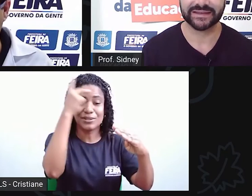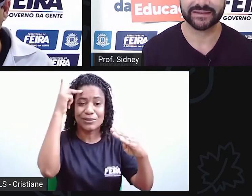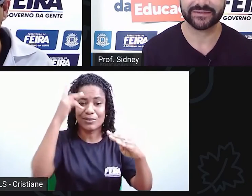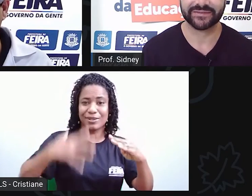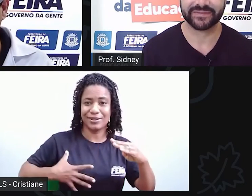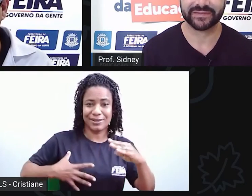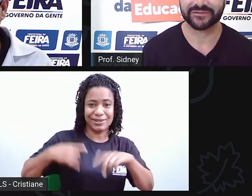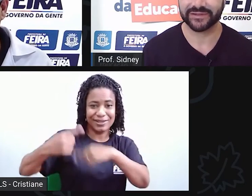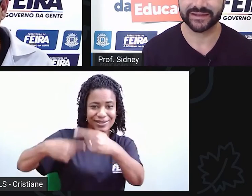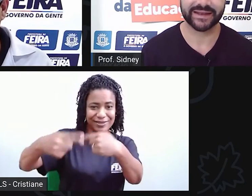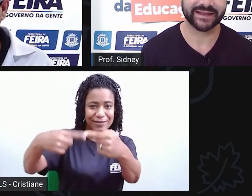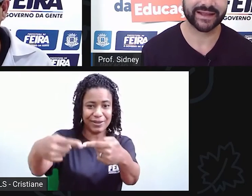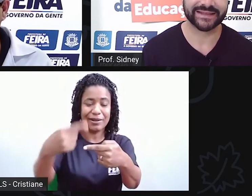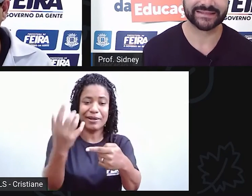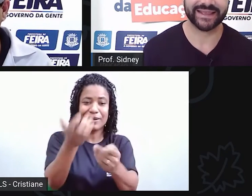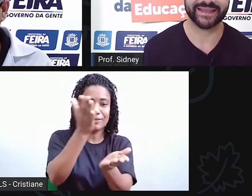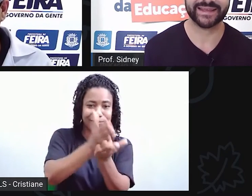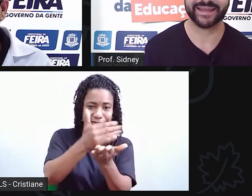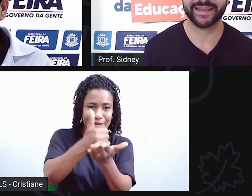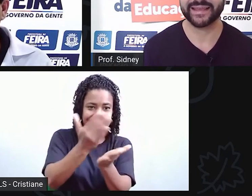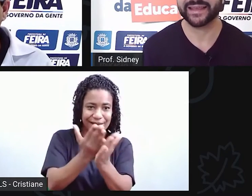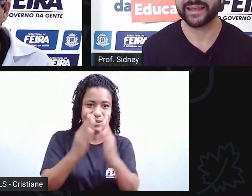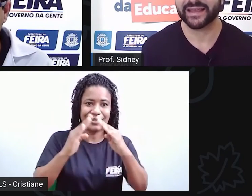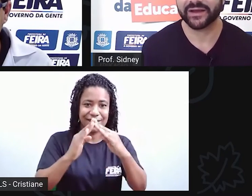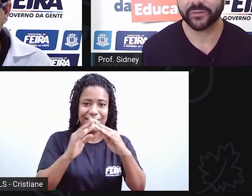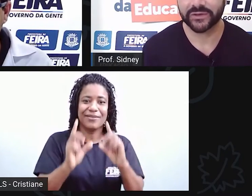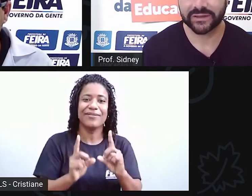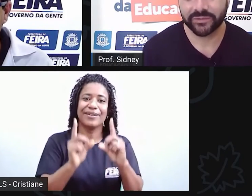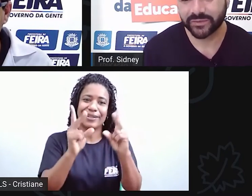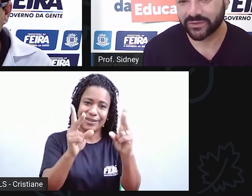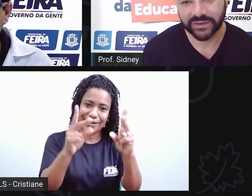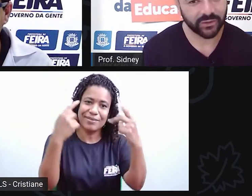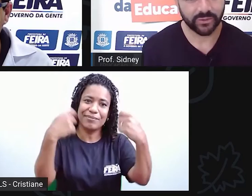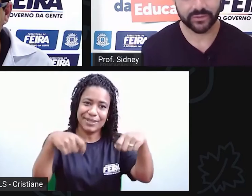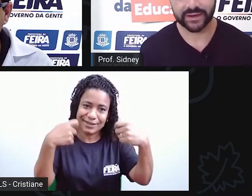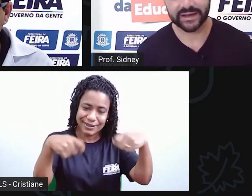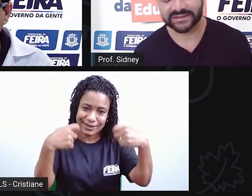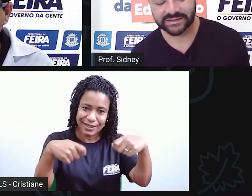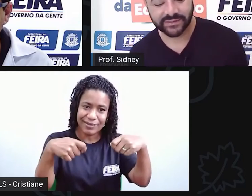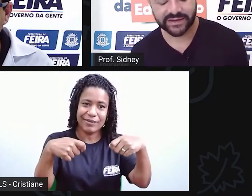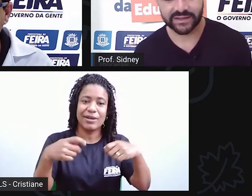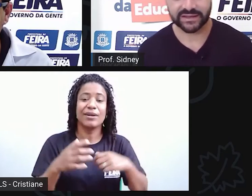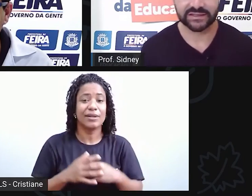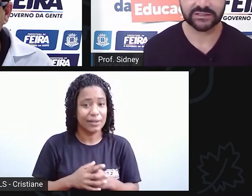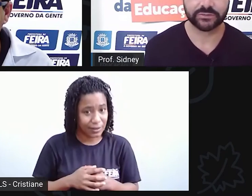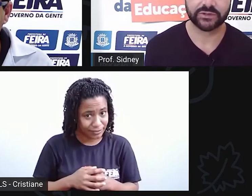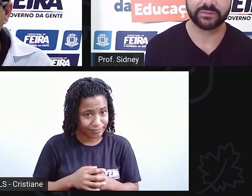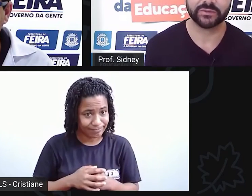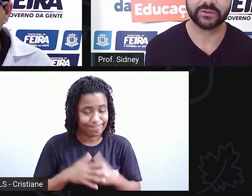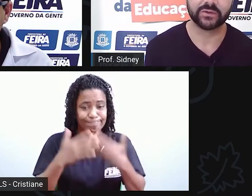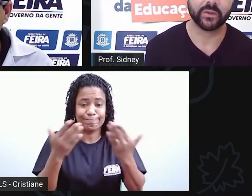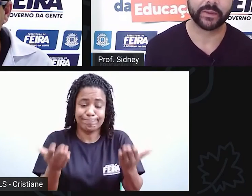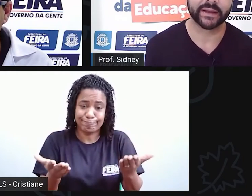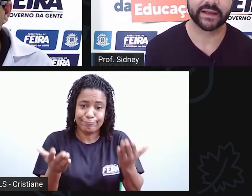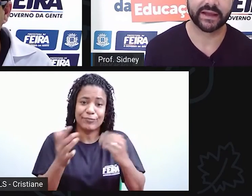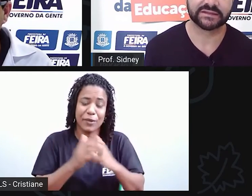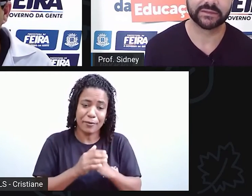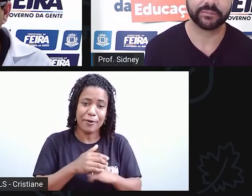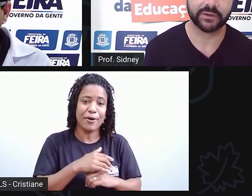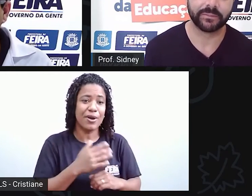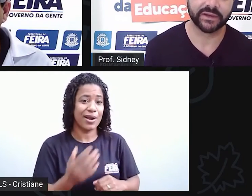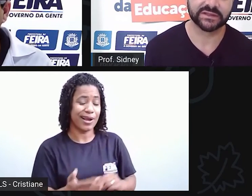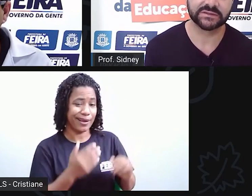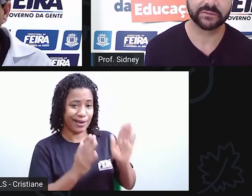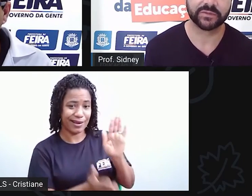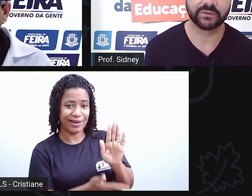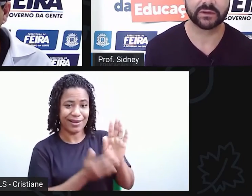fazer? Vender a casa. O poder público não comprou a casa. Não era interessante o poder público comprar a casa